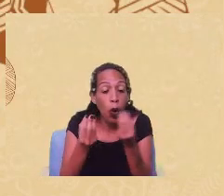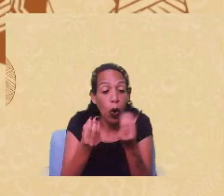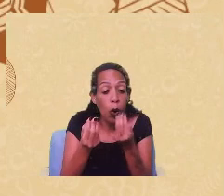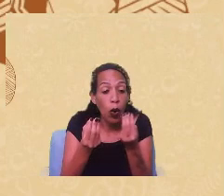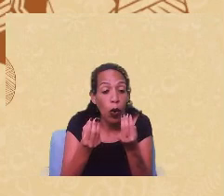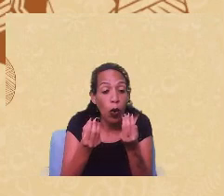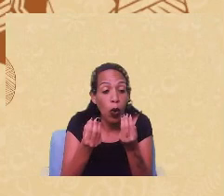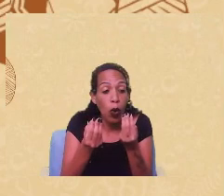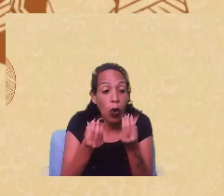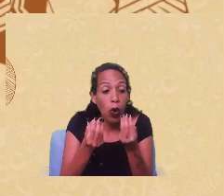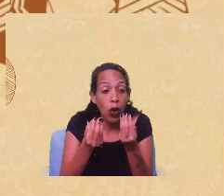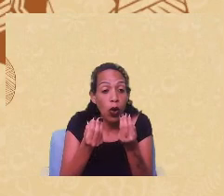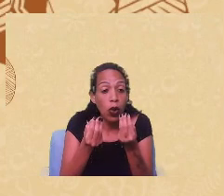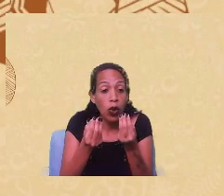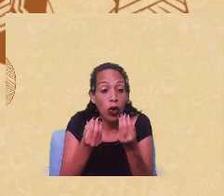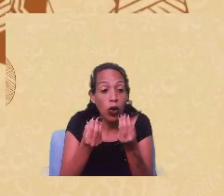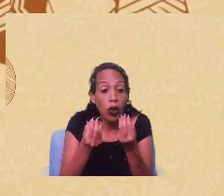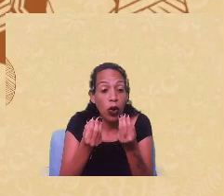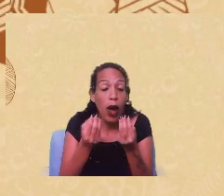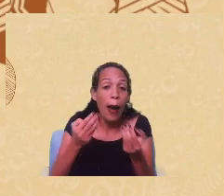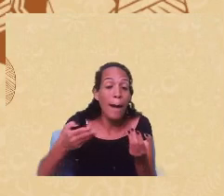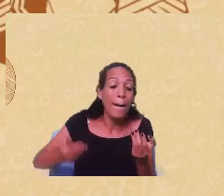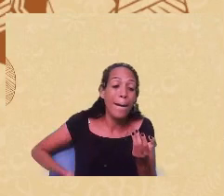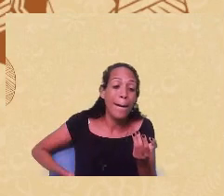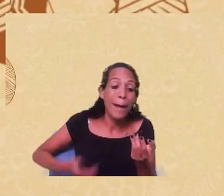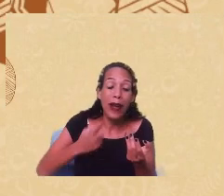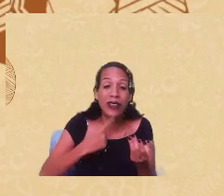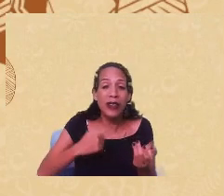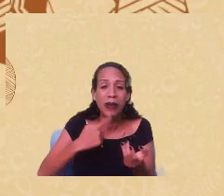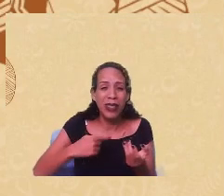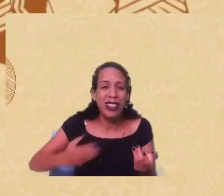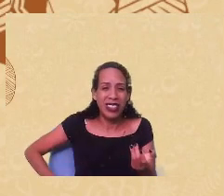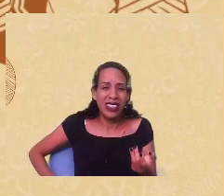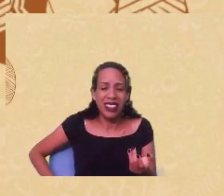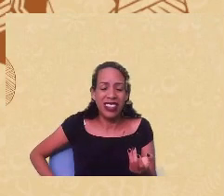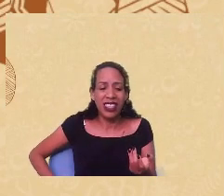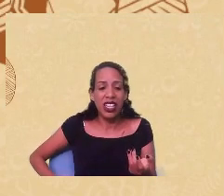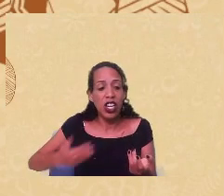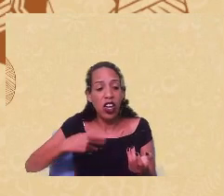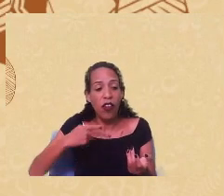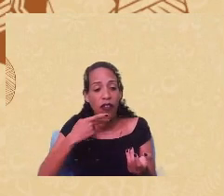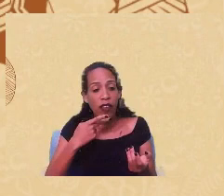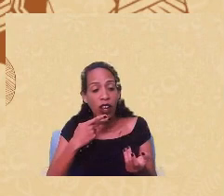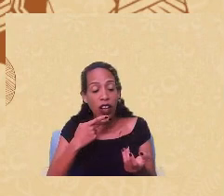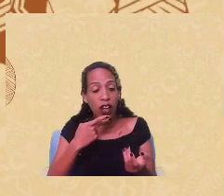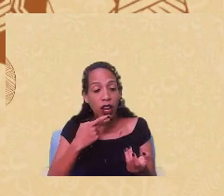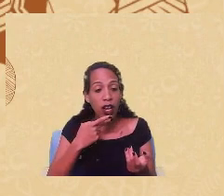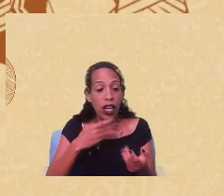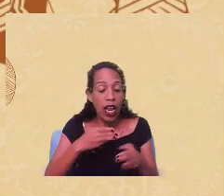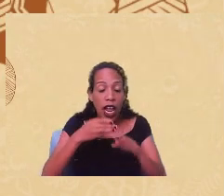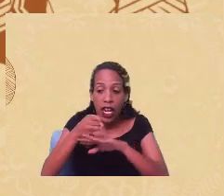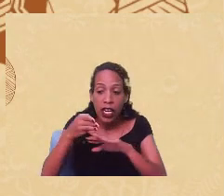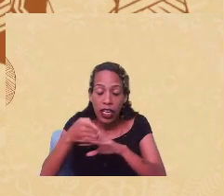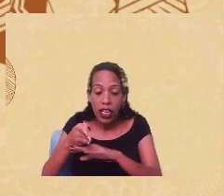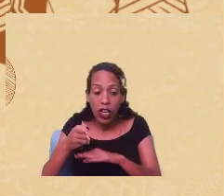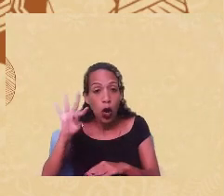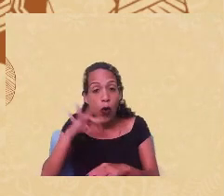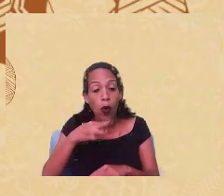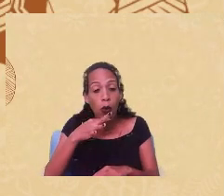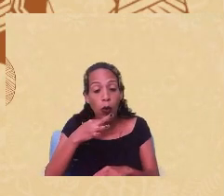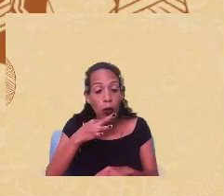exemplo, o seu ciclo, o seu período fértil. E aí, eu estou dizendo de que acessar esses conhecimentos é